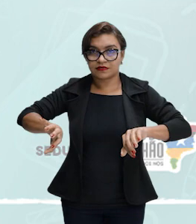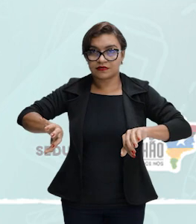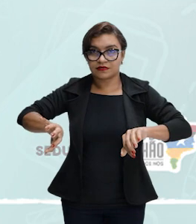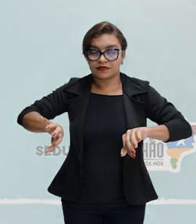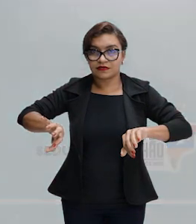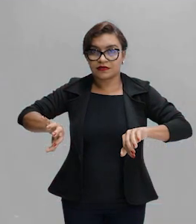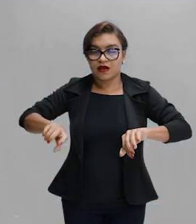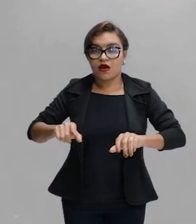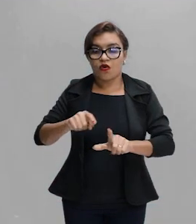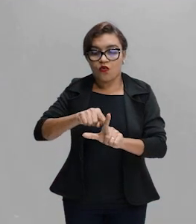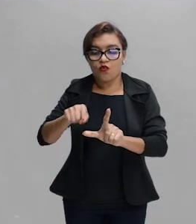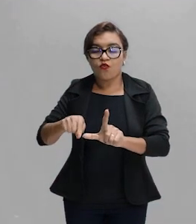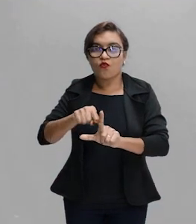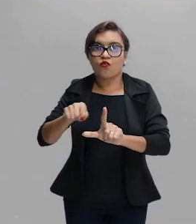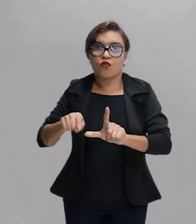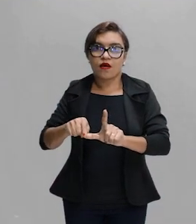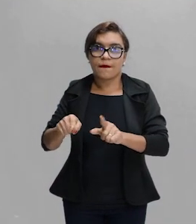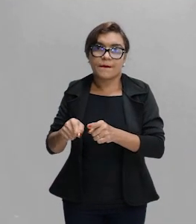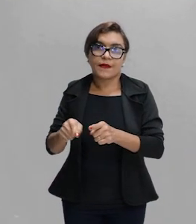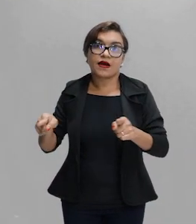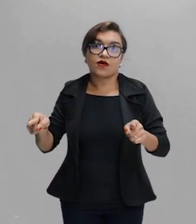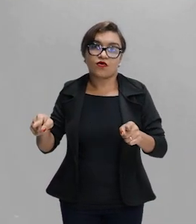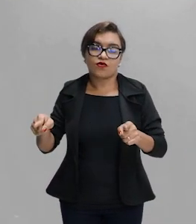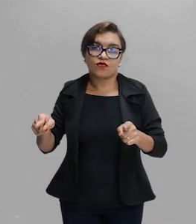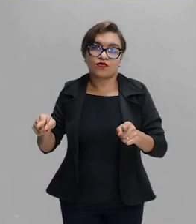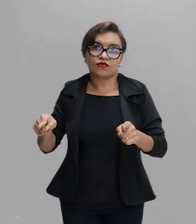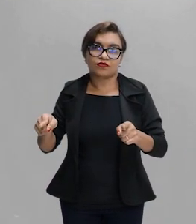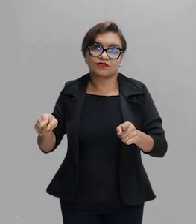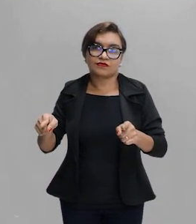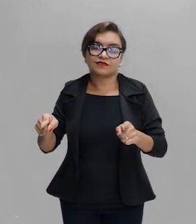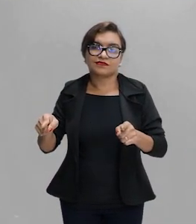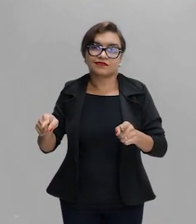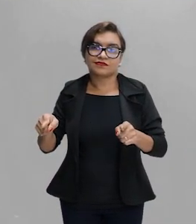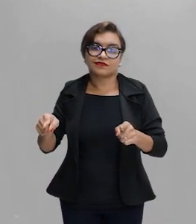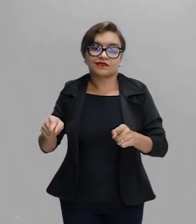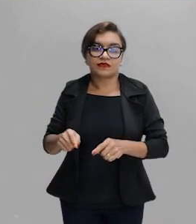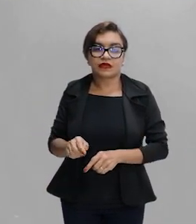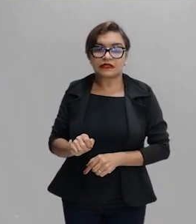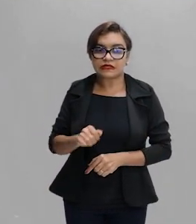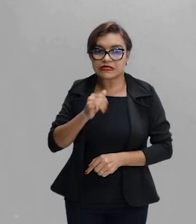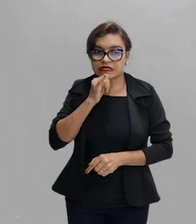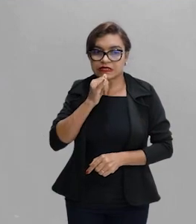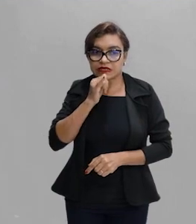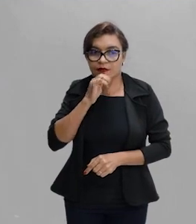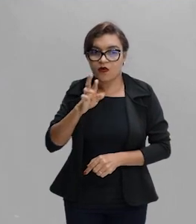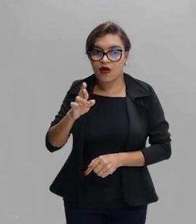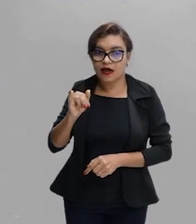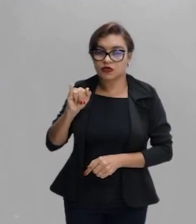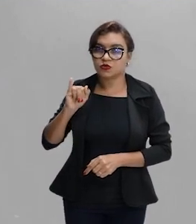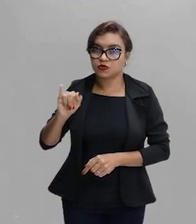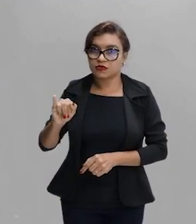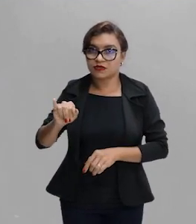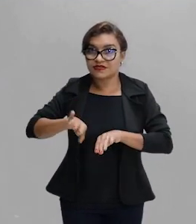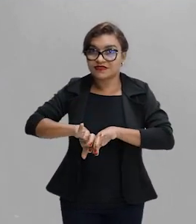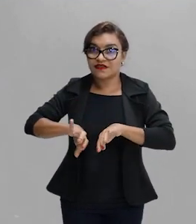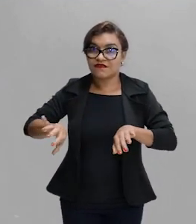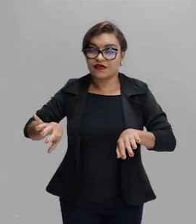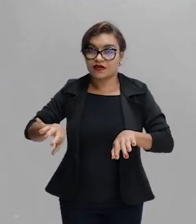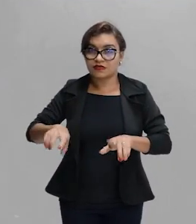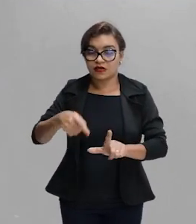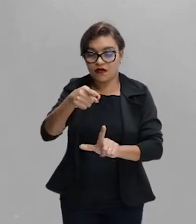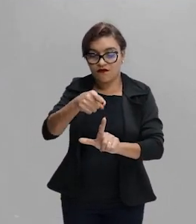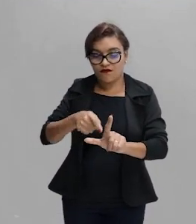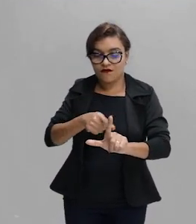vai ser maior do que o ângulo de incidência. Então, ela vai se afastar da vertical. Ok?